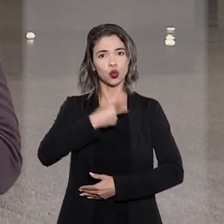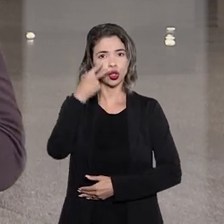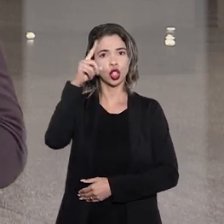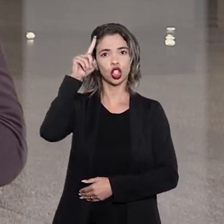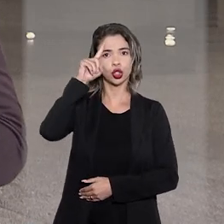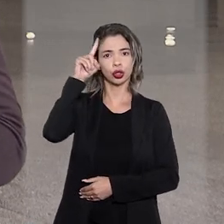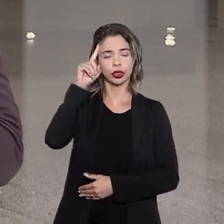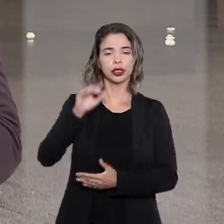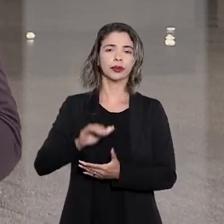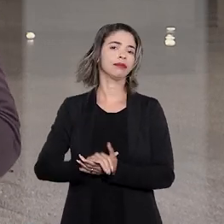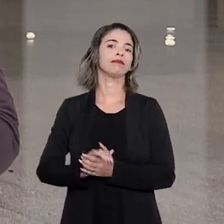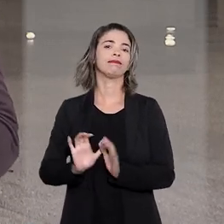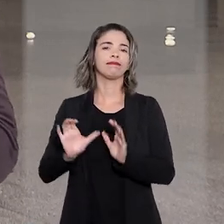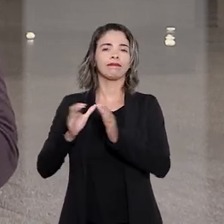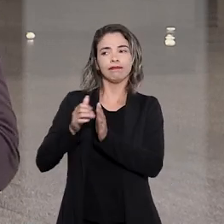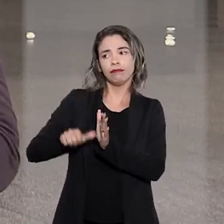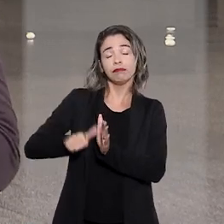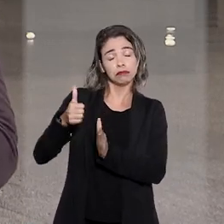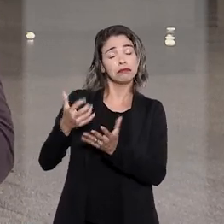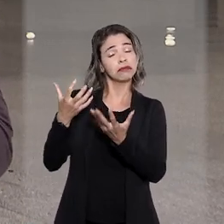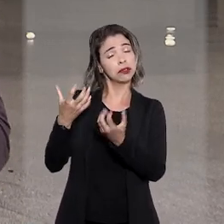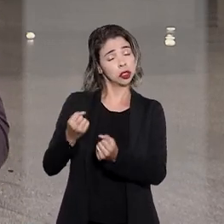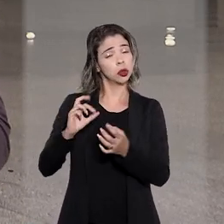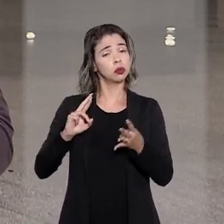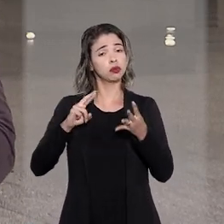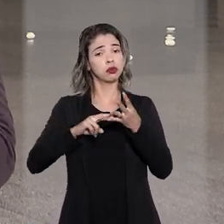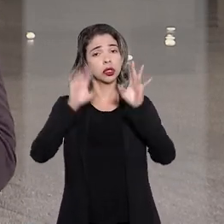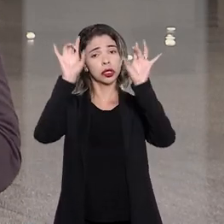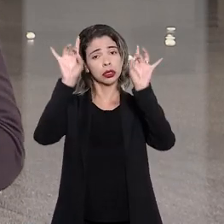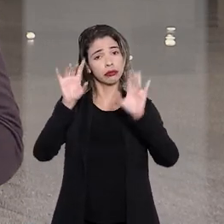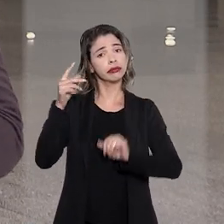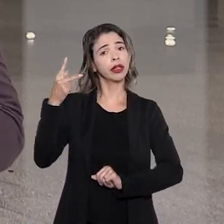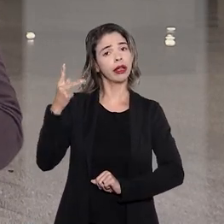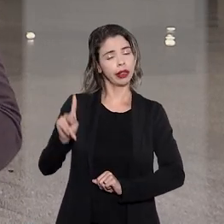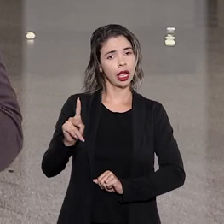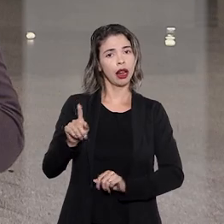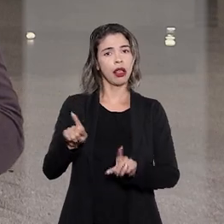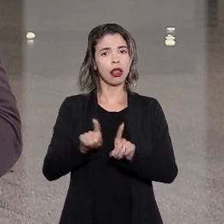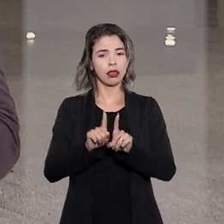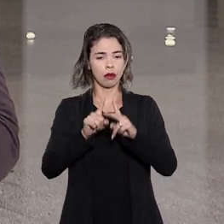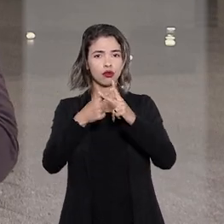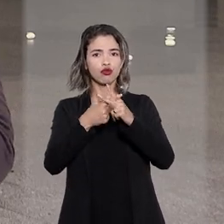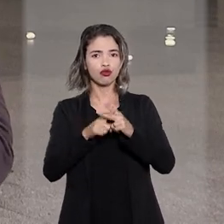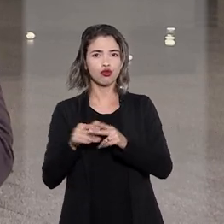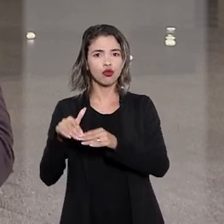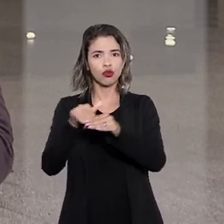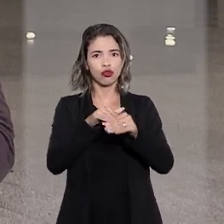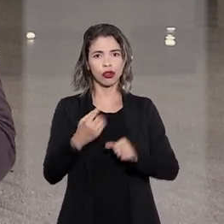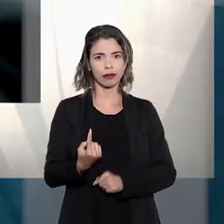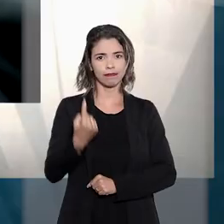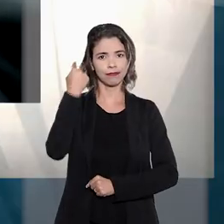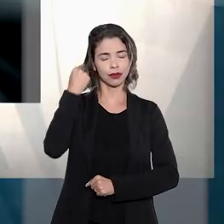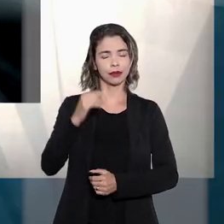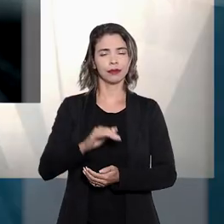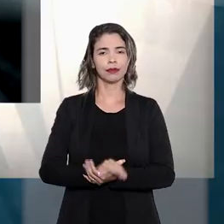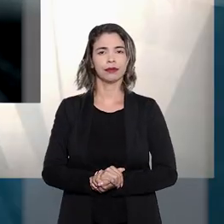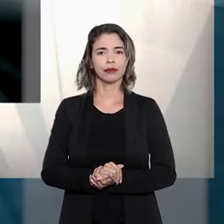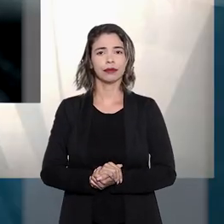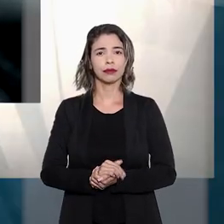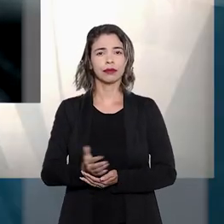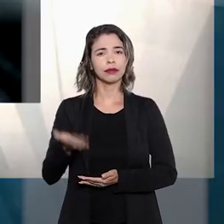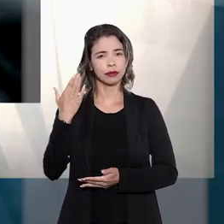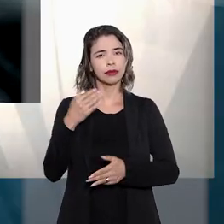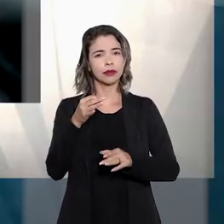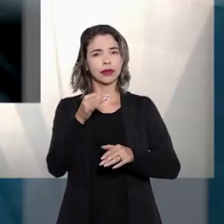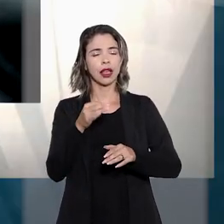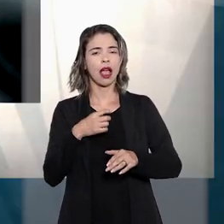jornada. A primeira turma do STJ deu provimento ao recurso especial do servidor e reformou o acórdão. O relator à